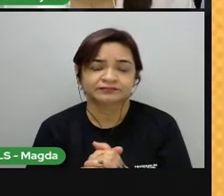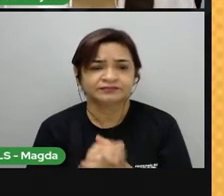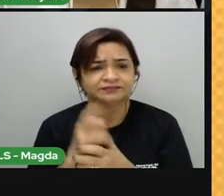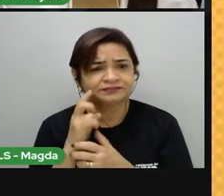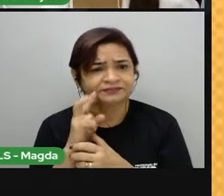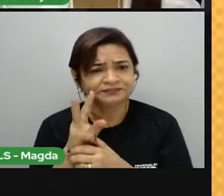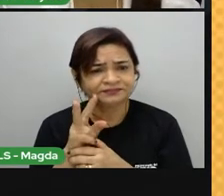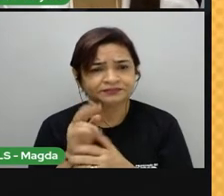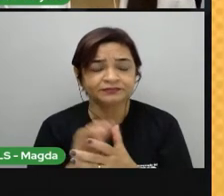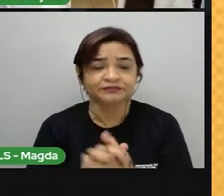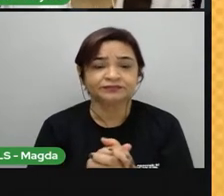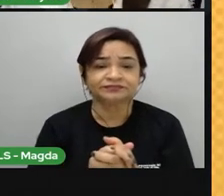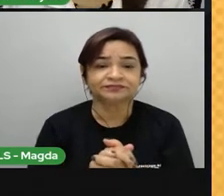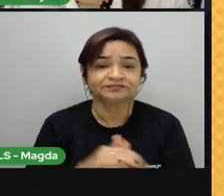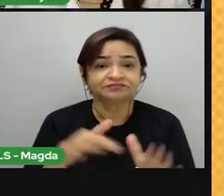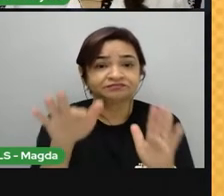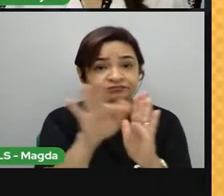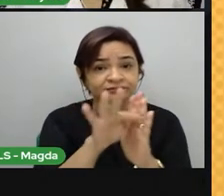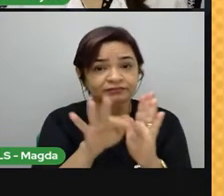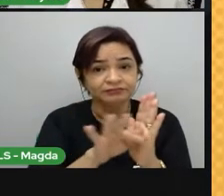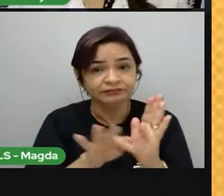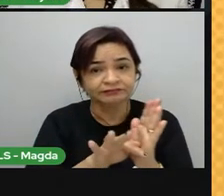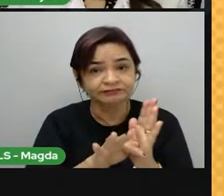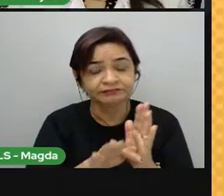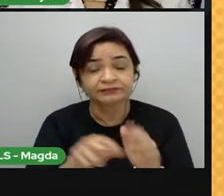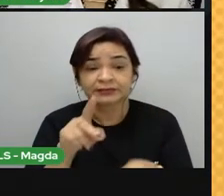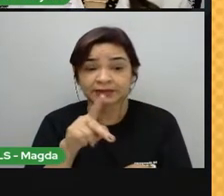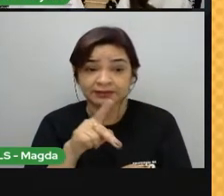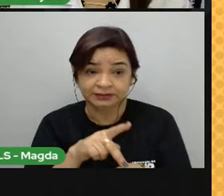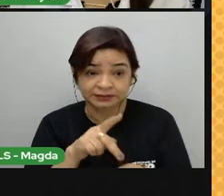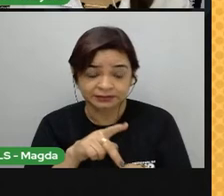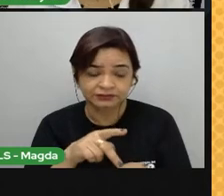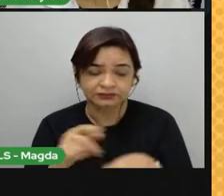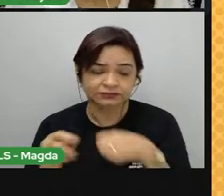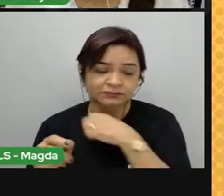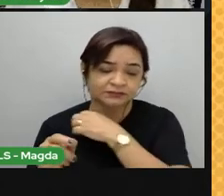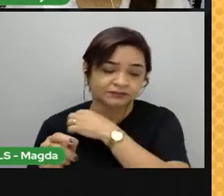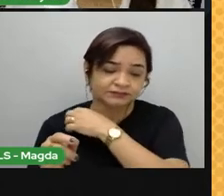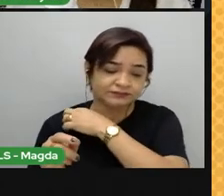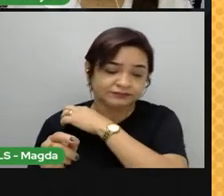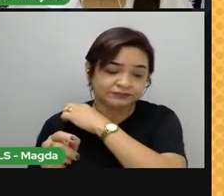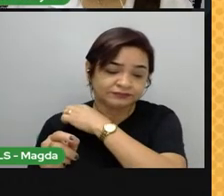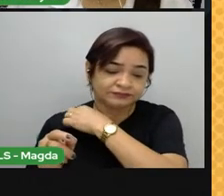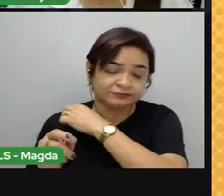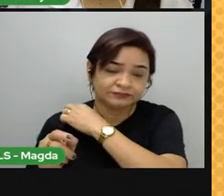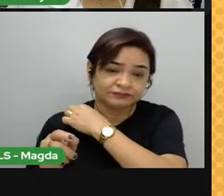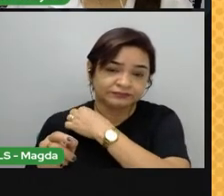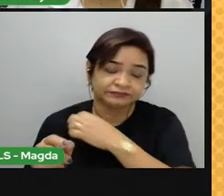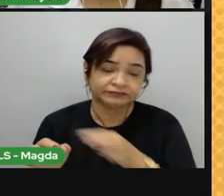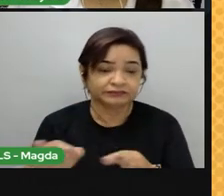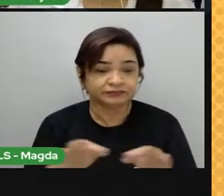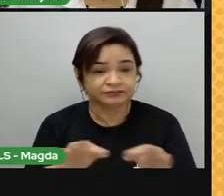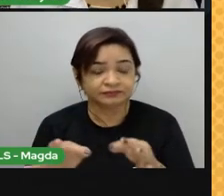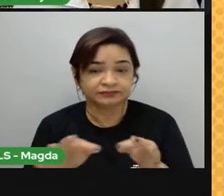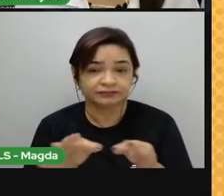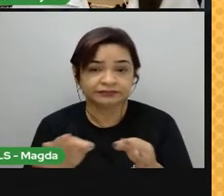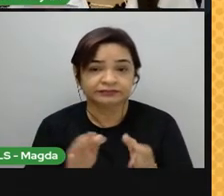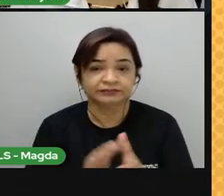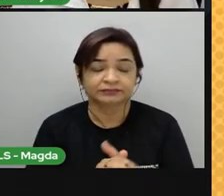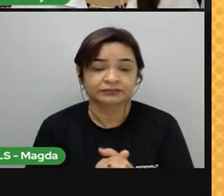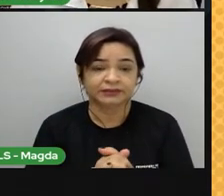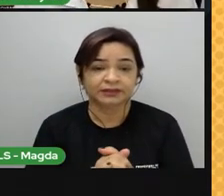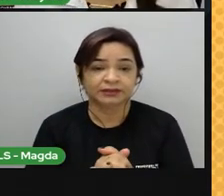Agora, vamos lá ver as etapas de formação das rochas sedimentares. A gente já viu que elas são formadas através da